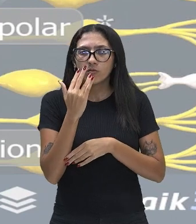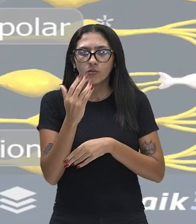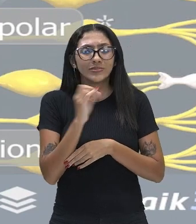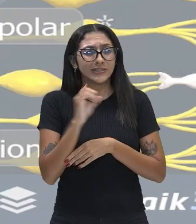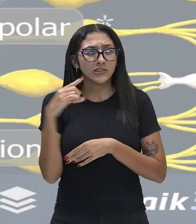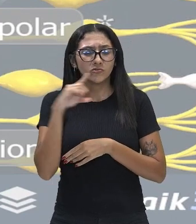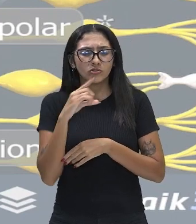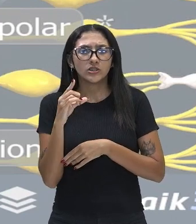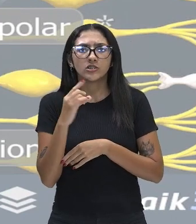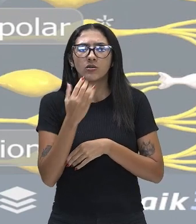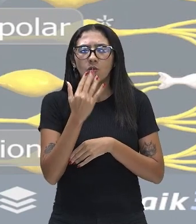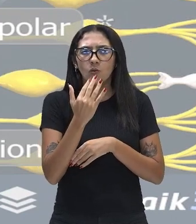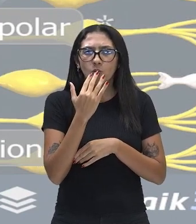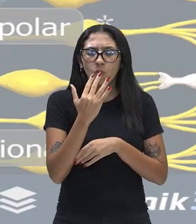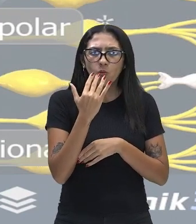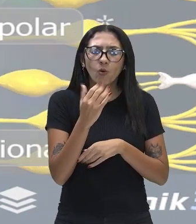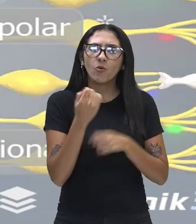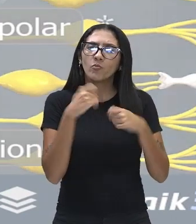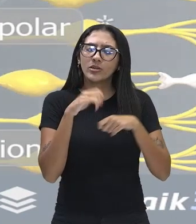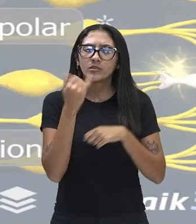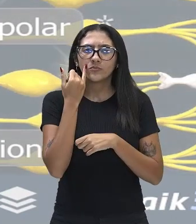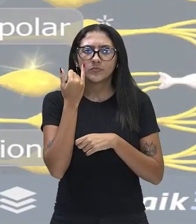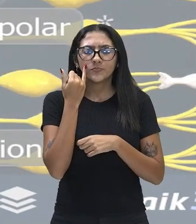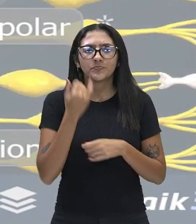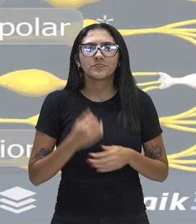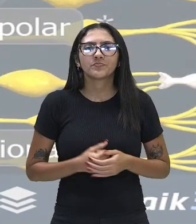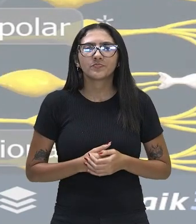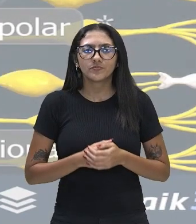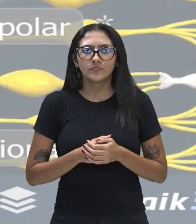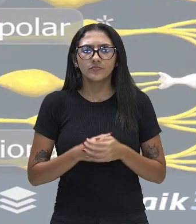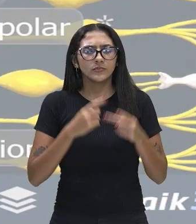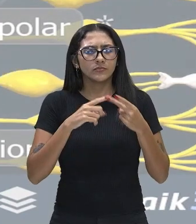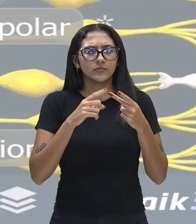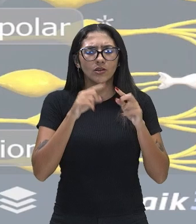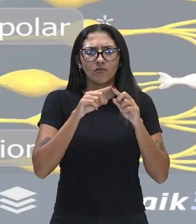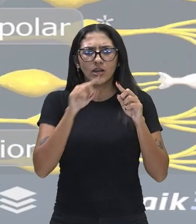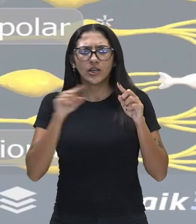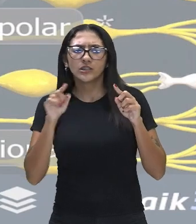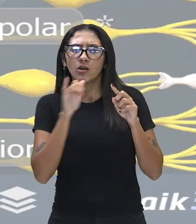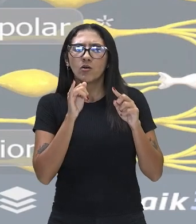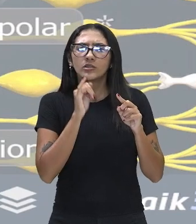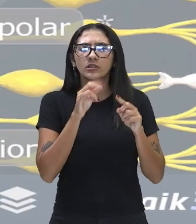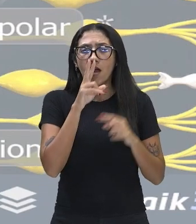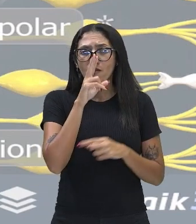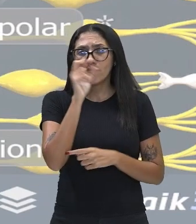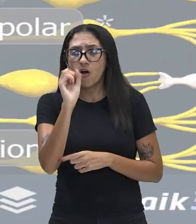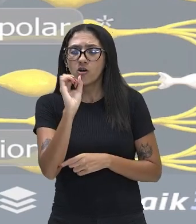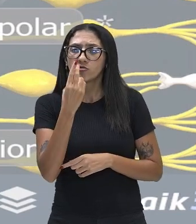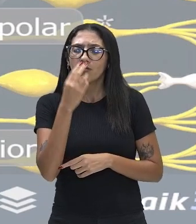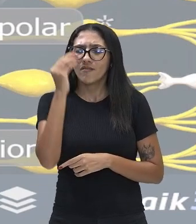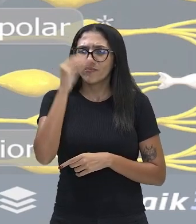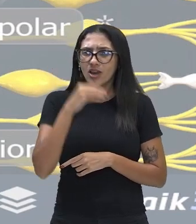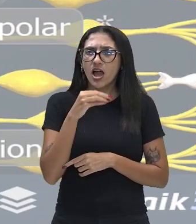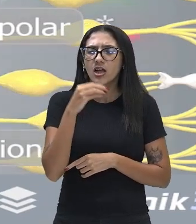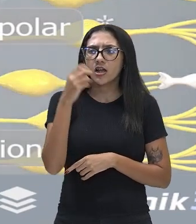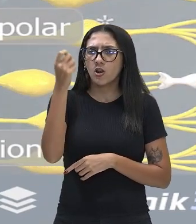a gente precisa dos cones. Já para perceber variação na intensidade das cores, quem vai trabalhar nesse momento serão